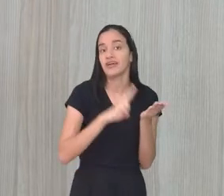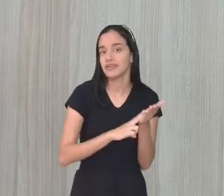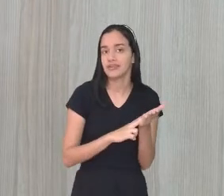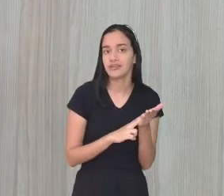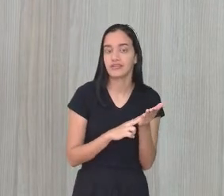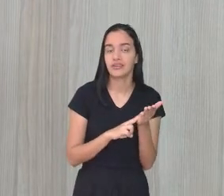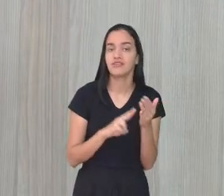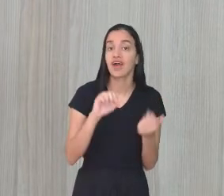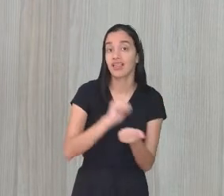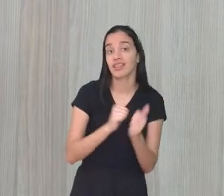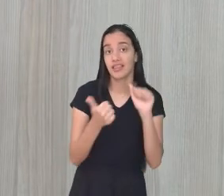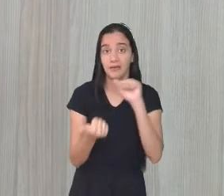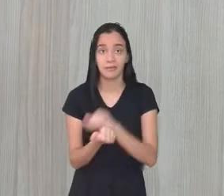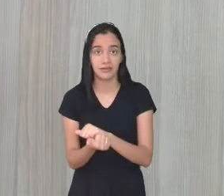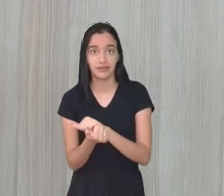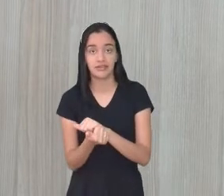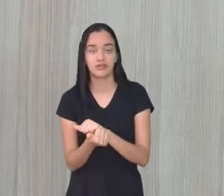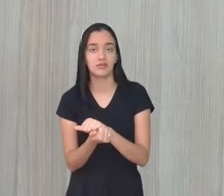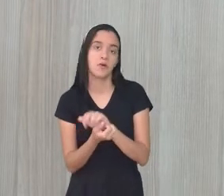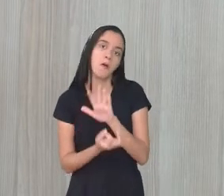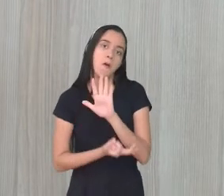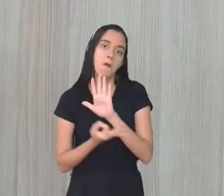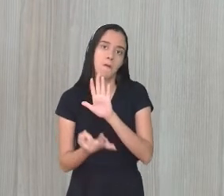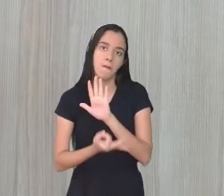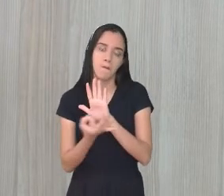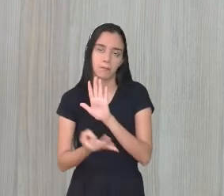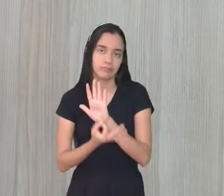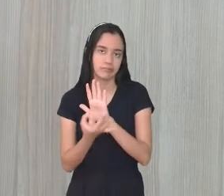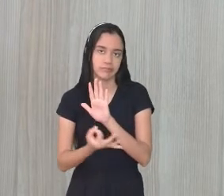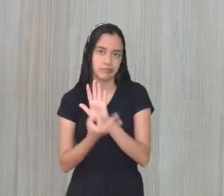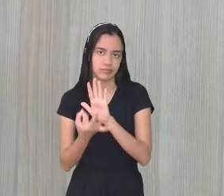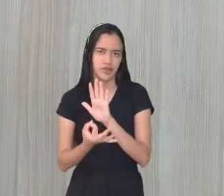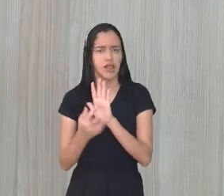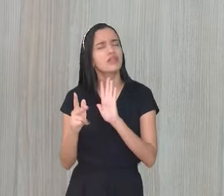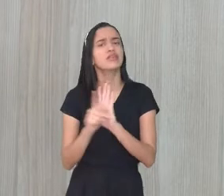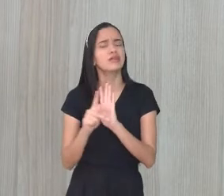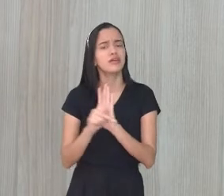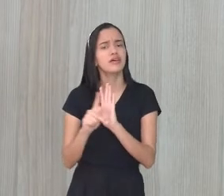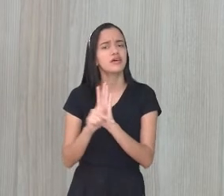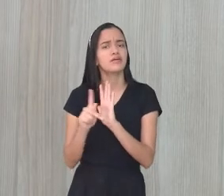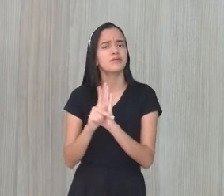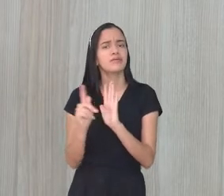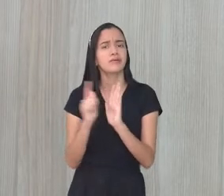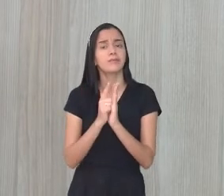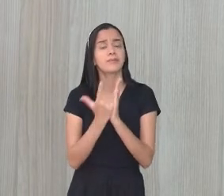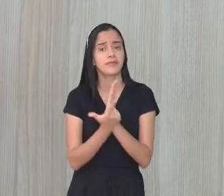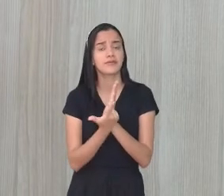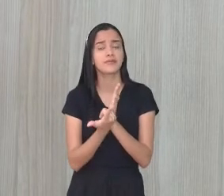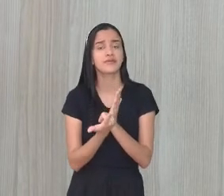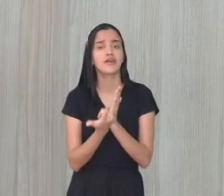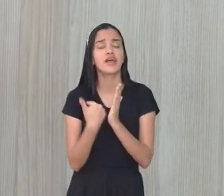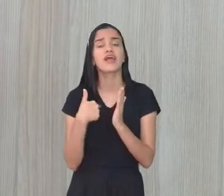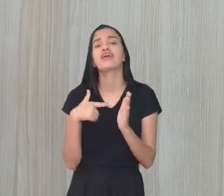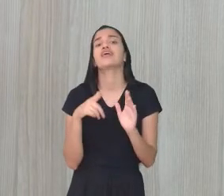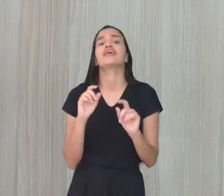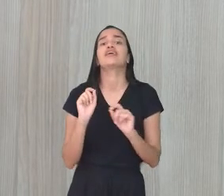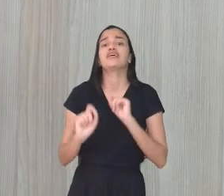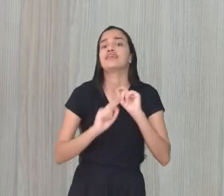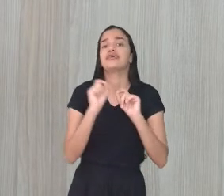meio que foi adaptada a um comentário, na própria página, né, em que a matéria